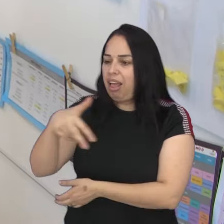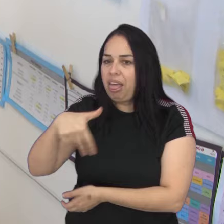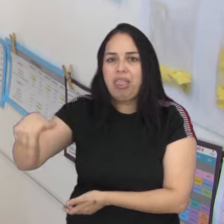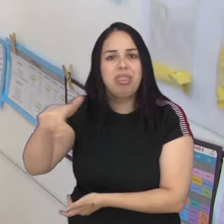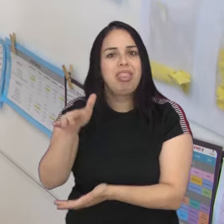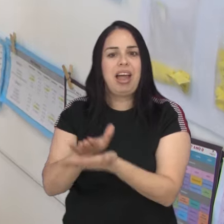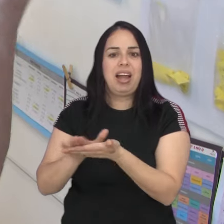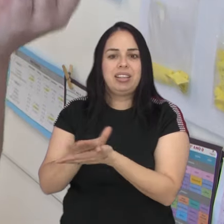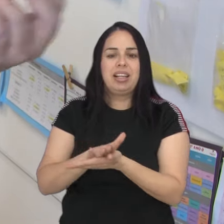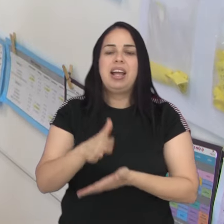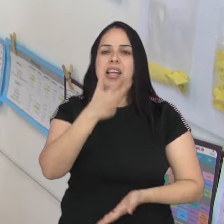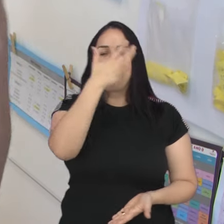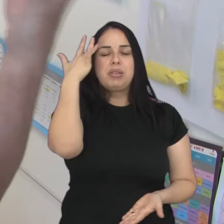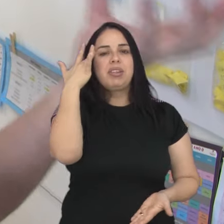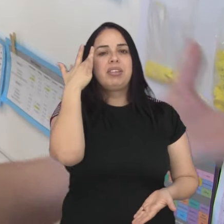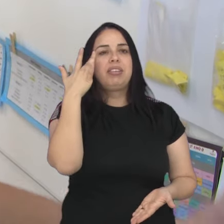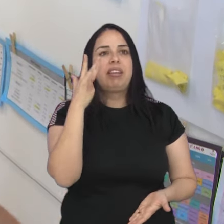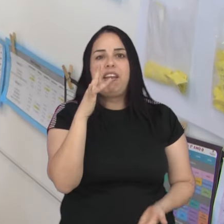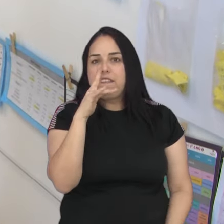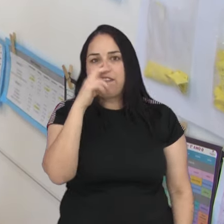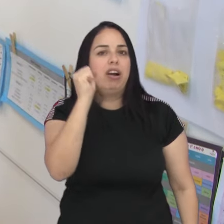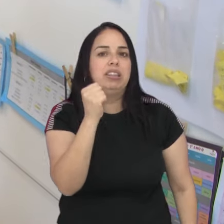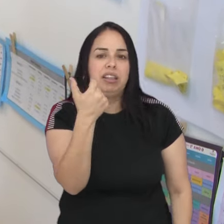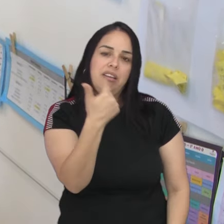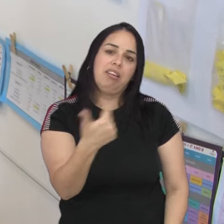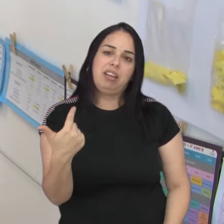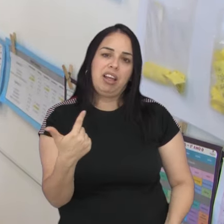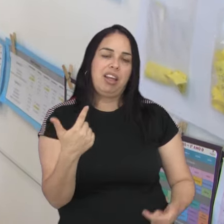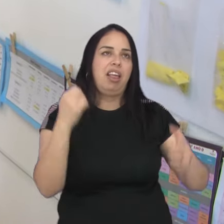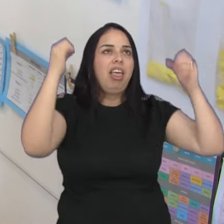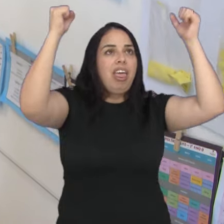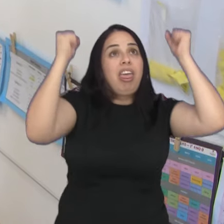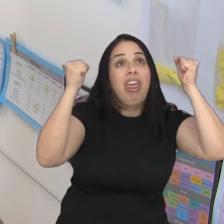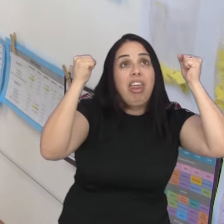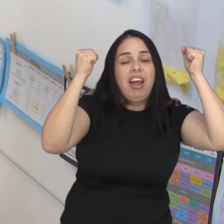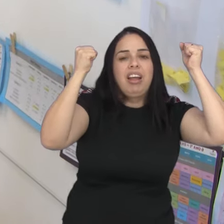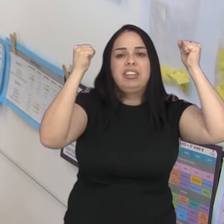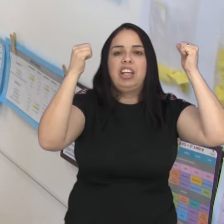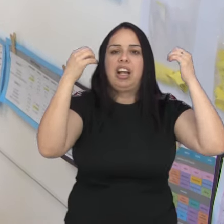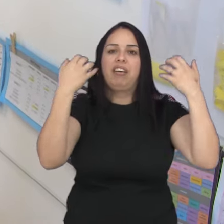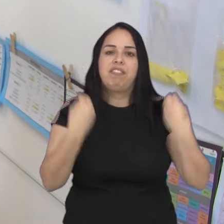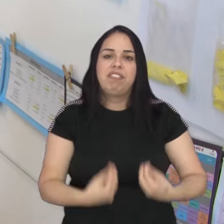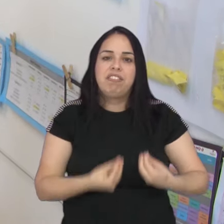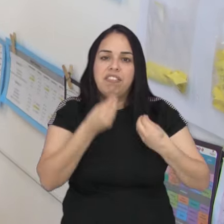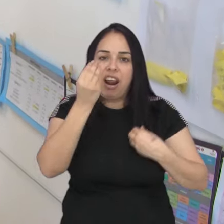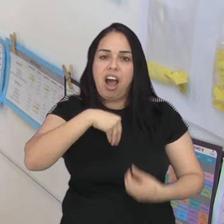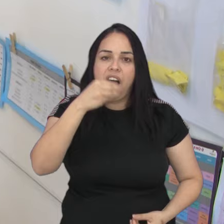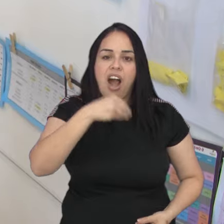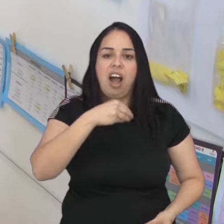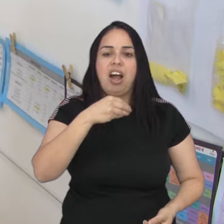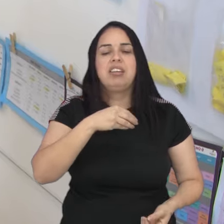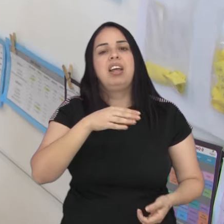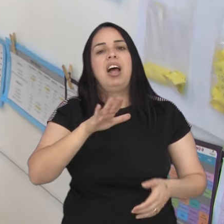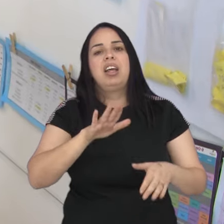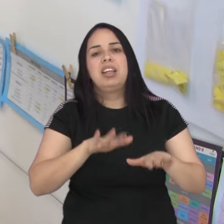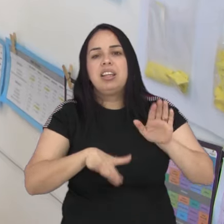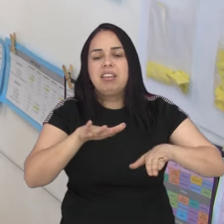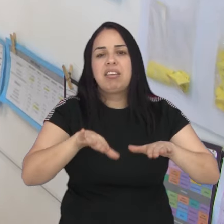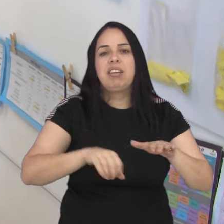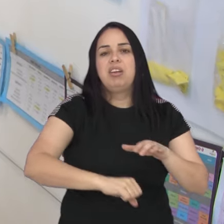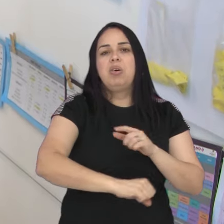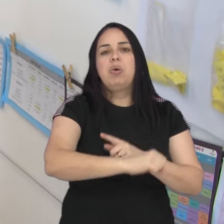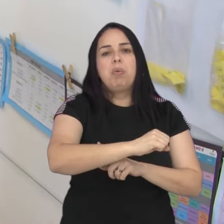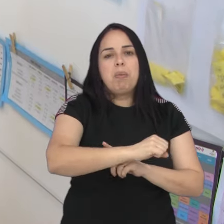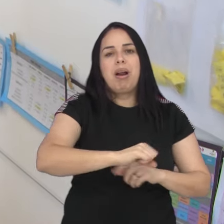correria. Tem criança que não tem mais força para se pendurar num brinquedo. Pendura em alguns segundos, já cai, não sabe cair, quebra o